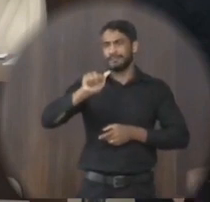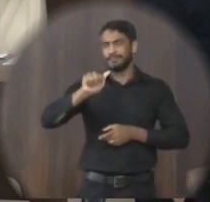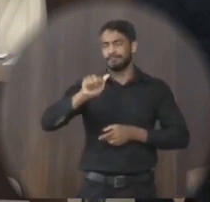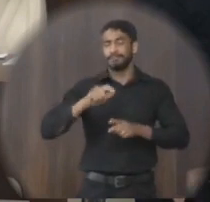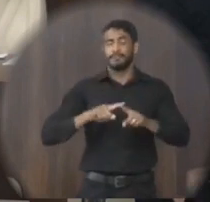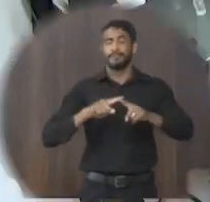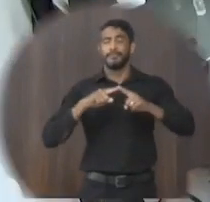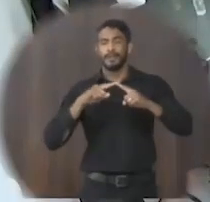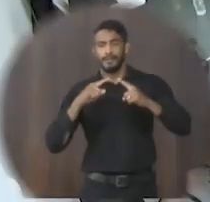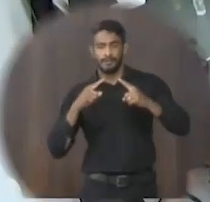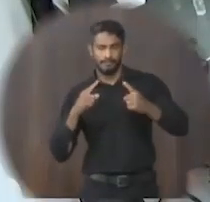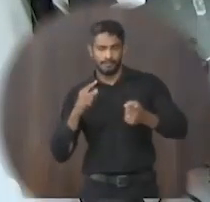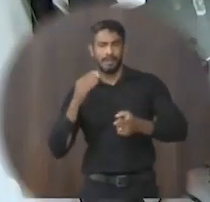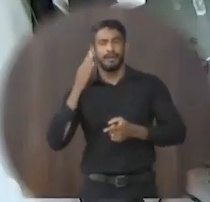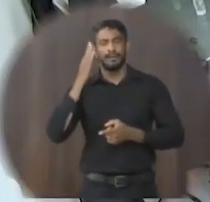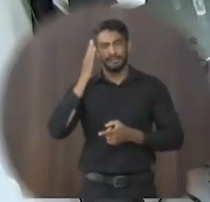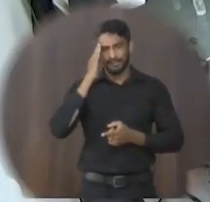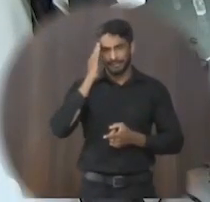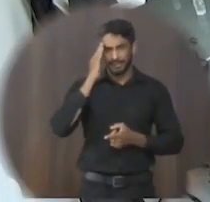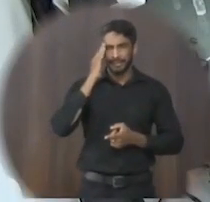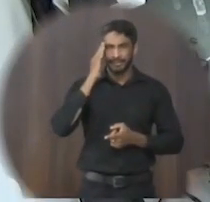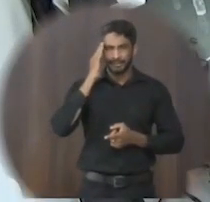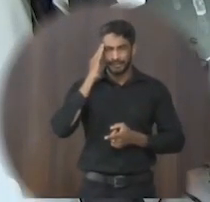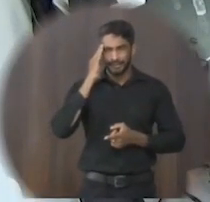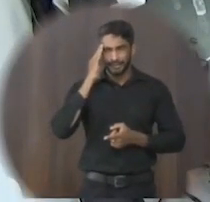Mas, eu sei que isso aí não vai ser